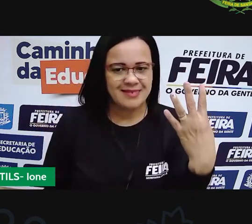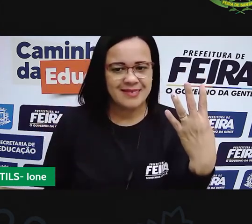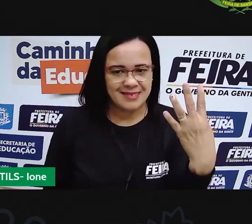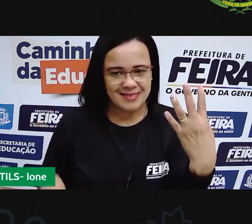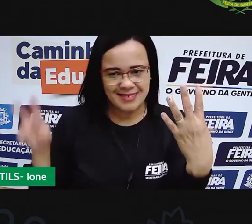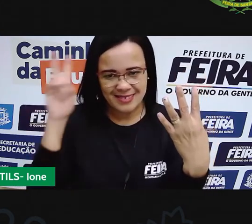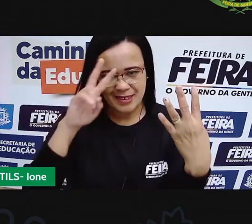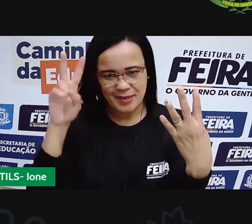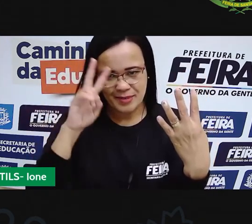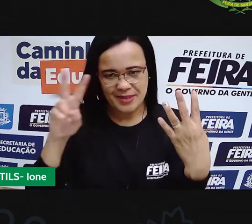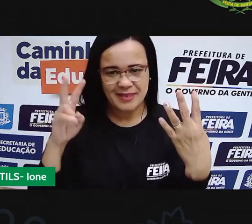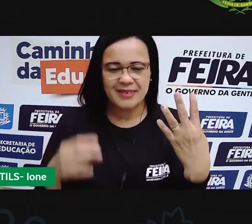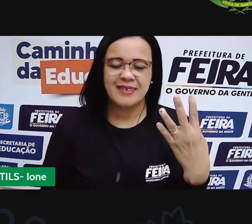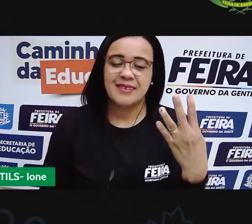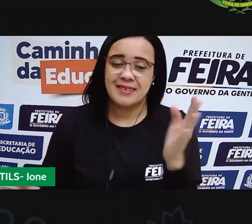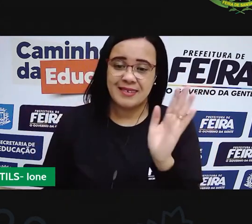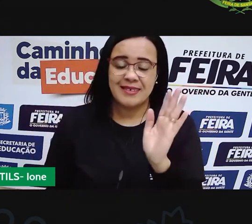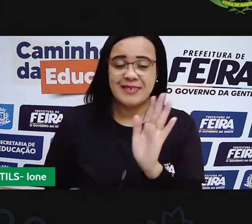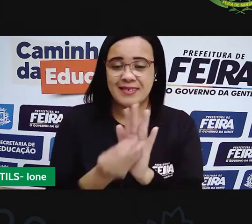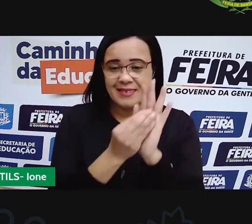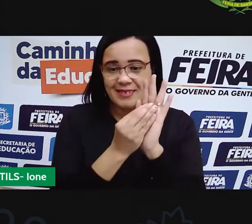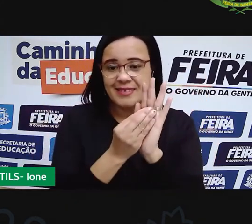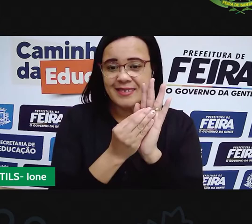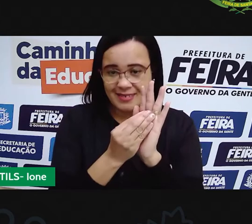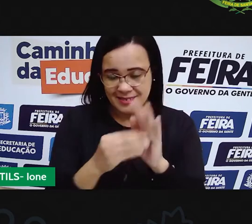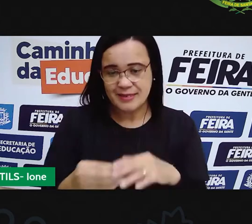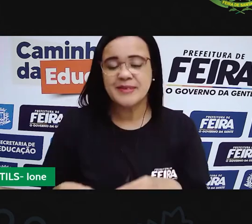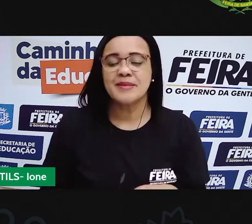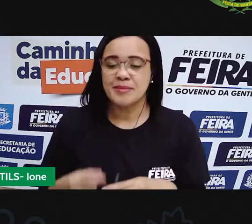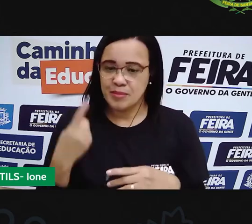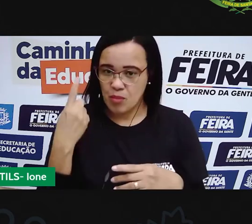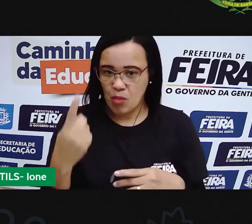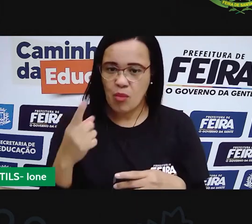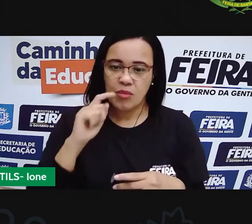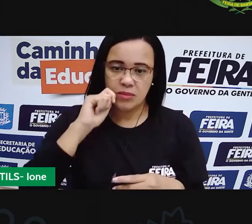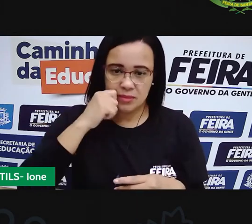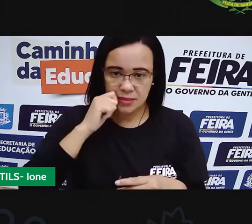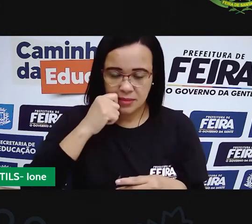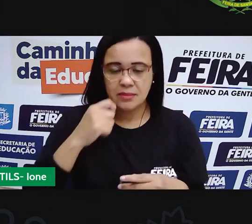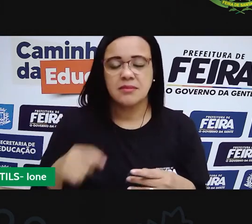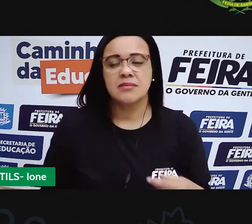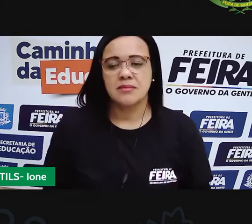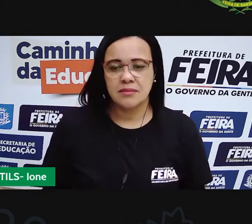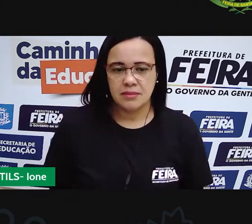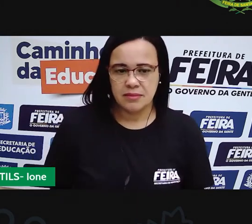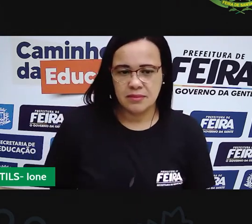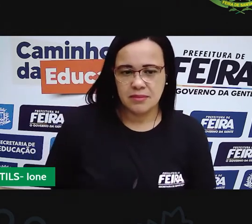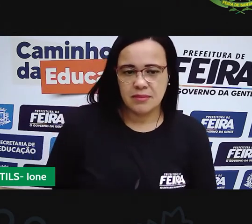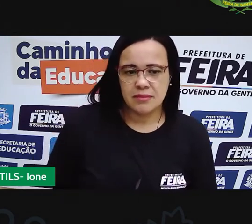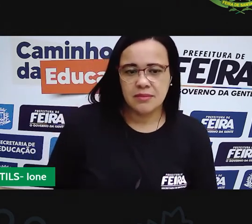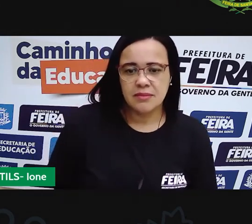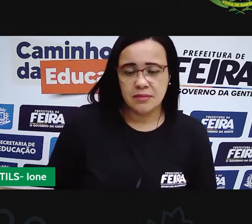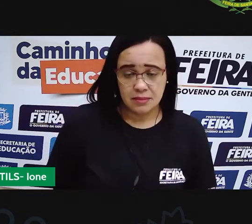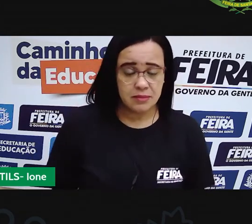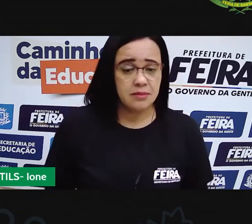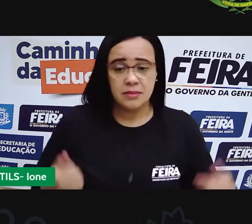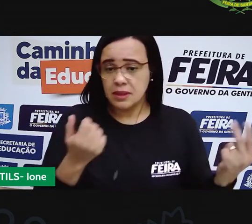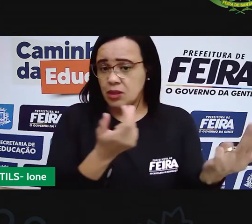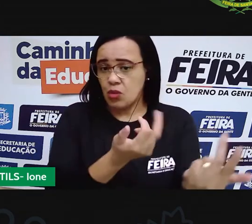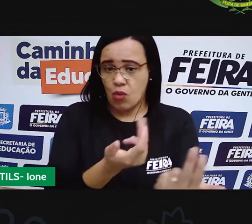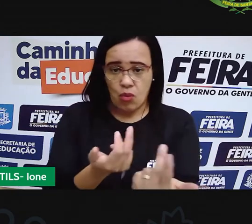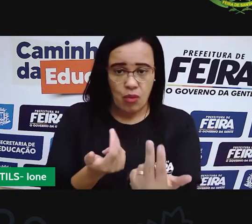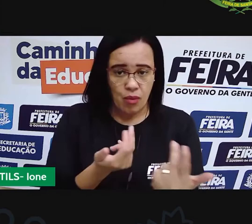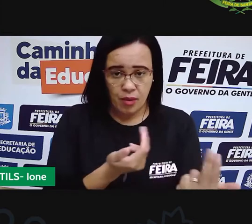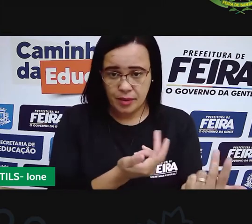palitos então eu vou acrescentar mais um palito aqui do mesmo tamanho dos outros